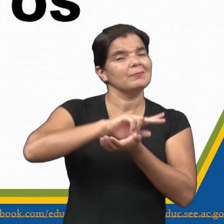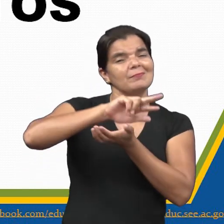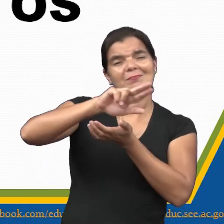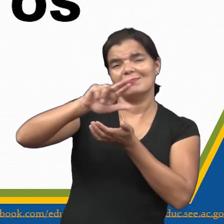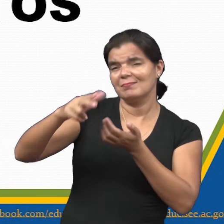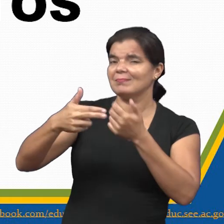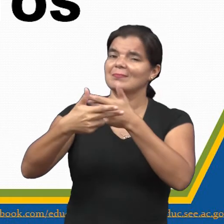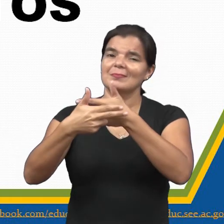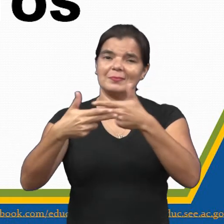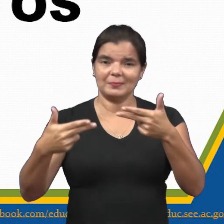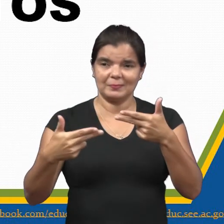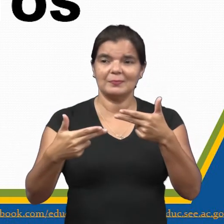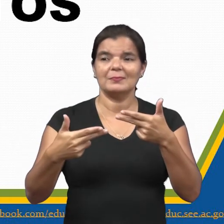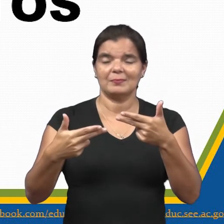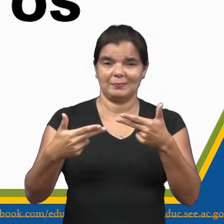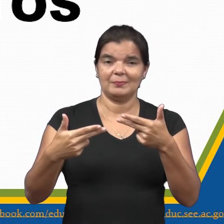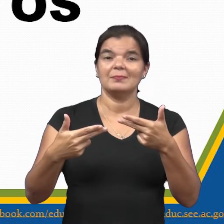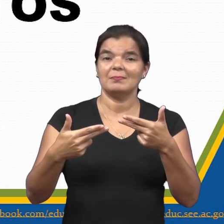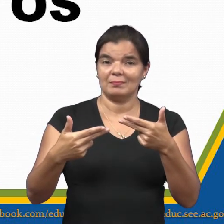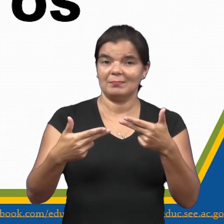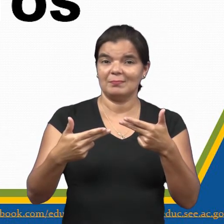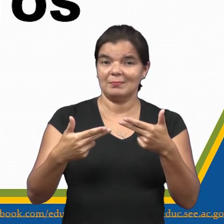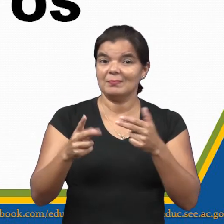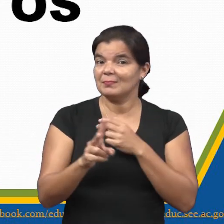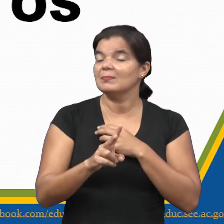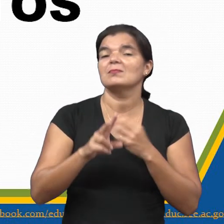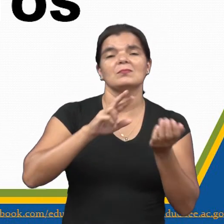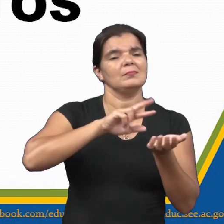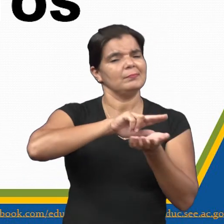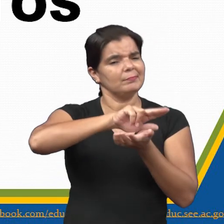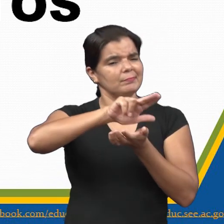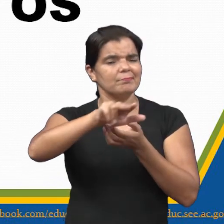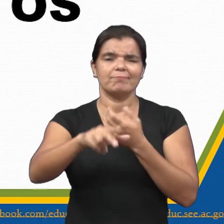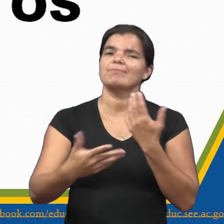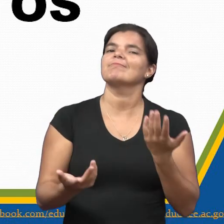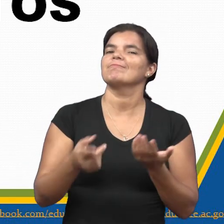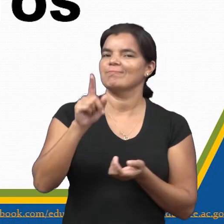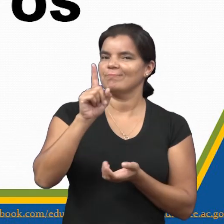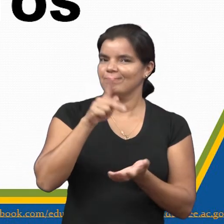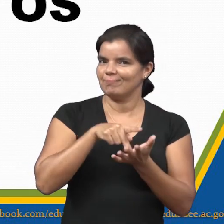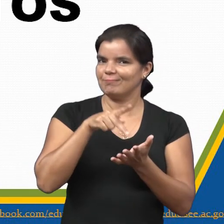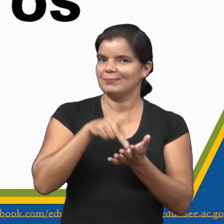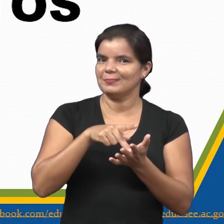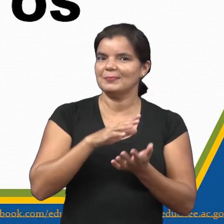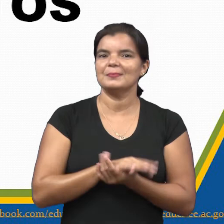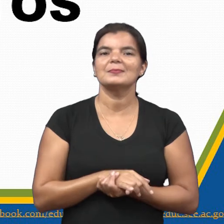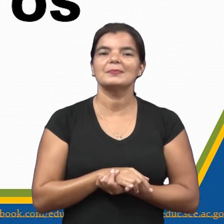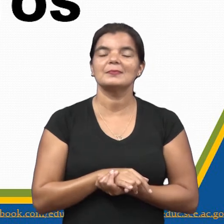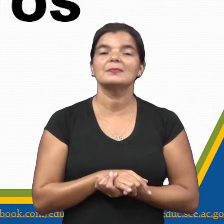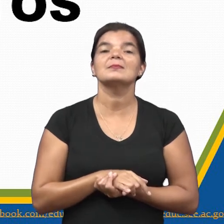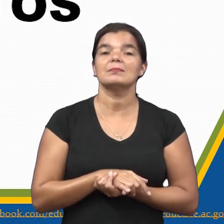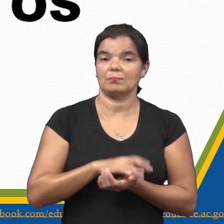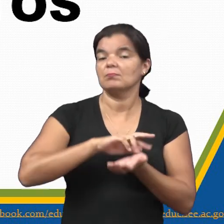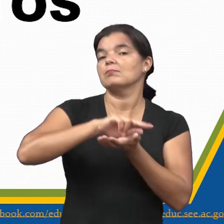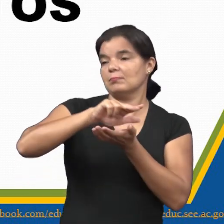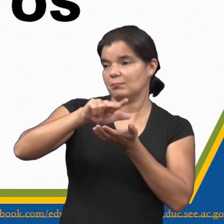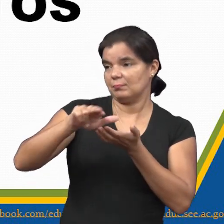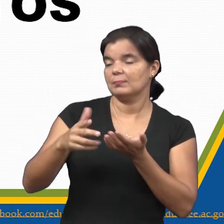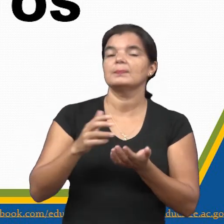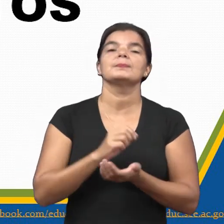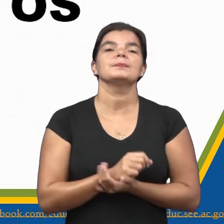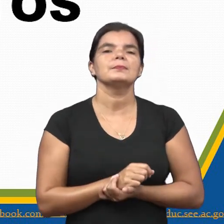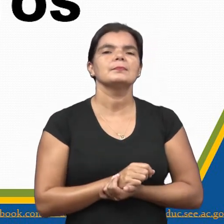objetos. Diversos objetos variados. Isso mesmo. São objetos variados.